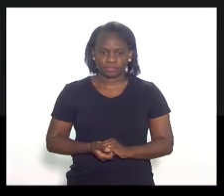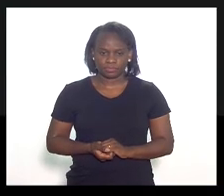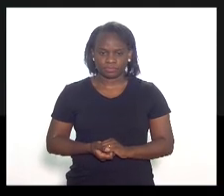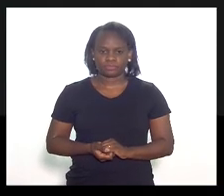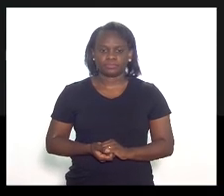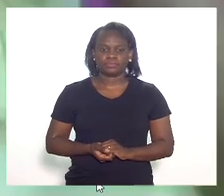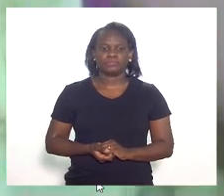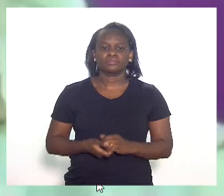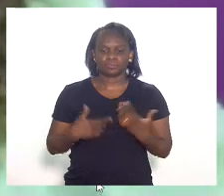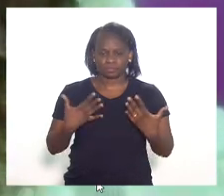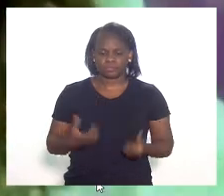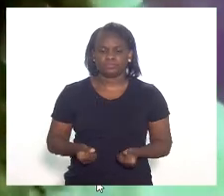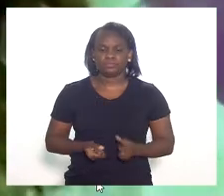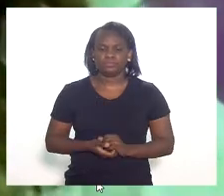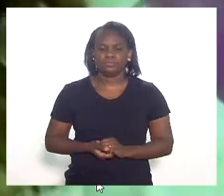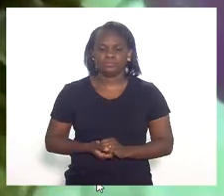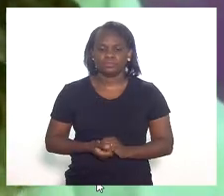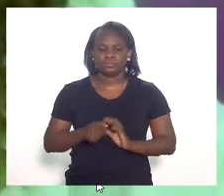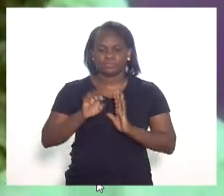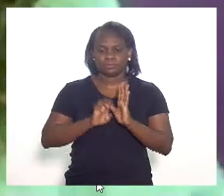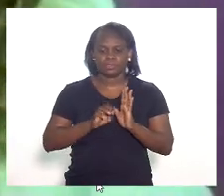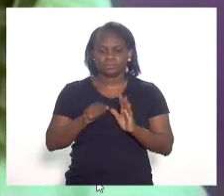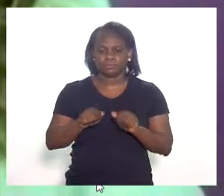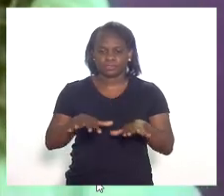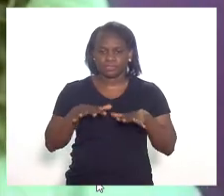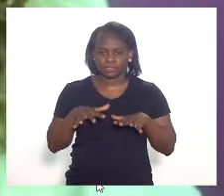Favorável às emendas de plenário.